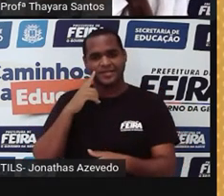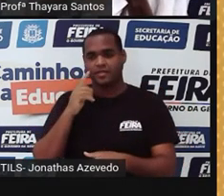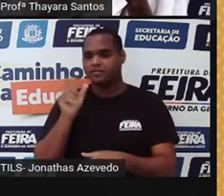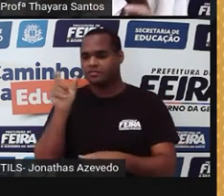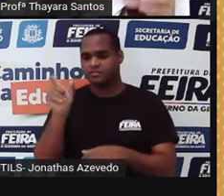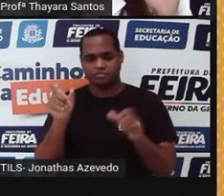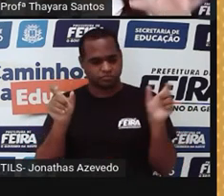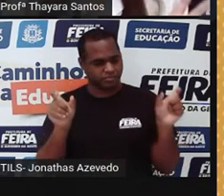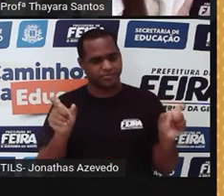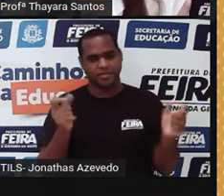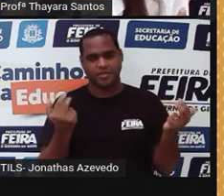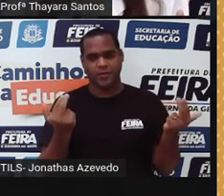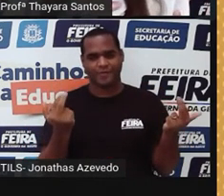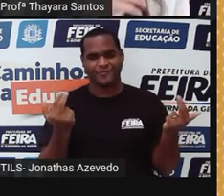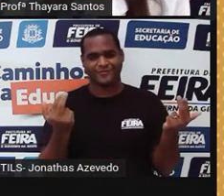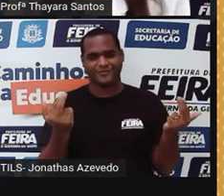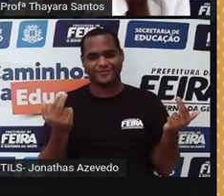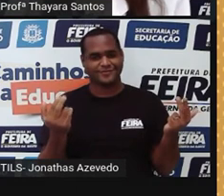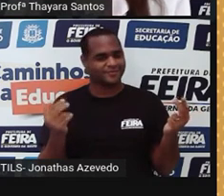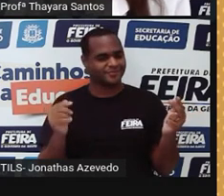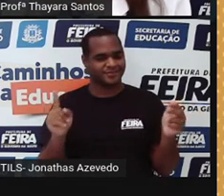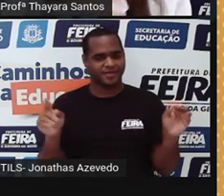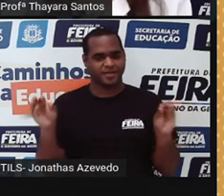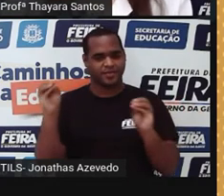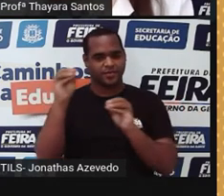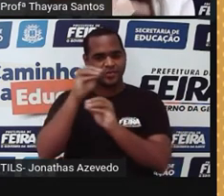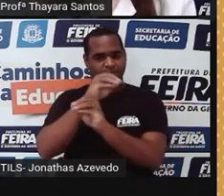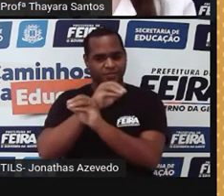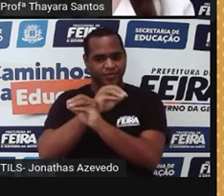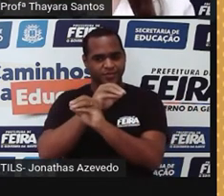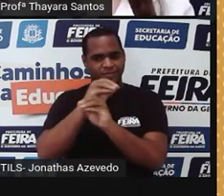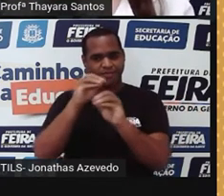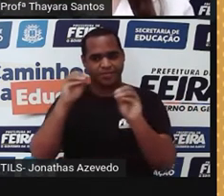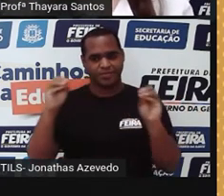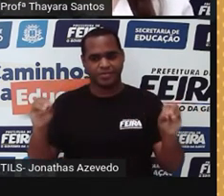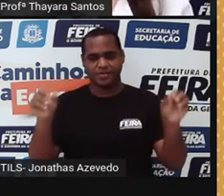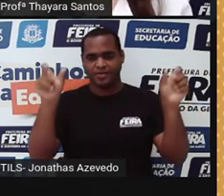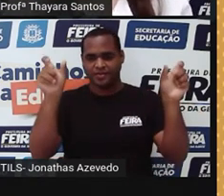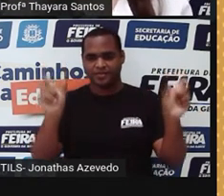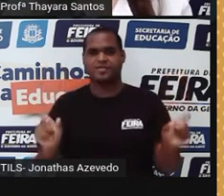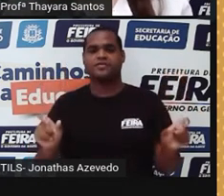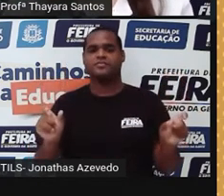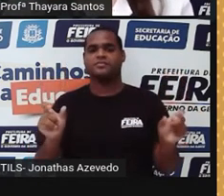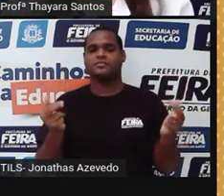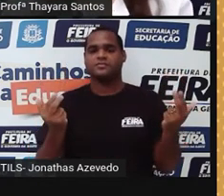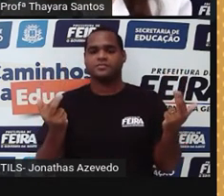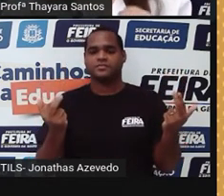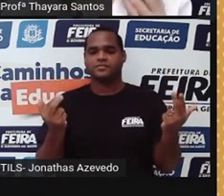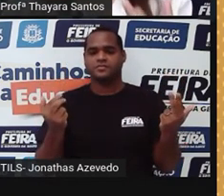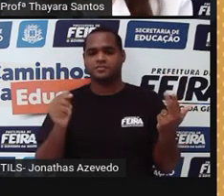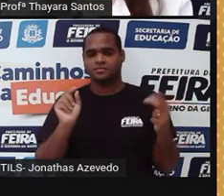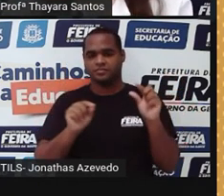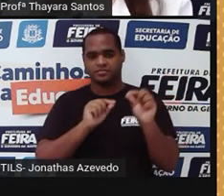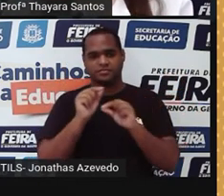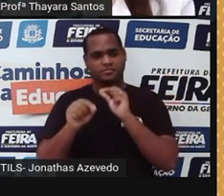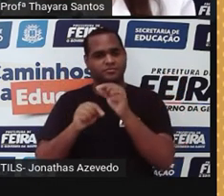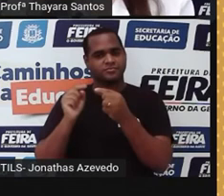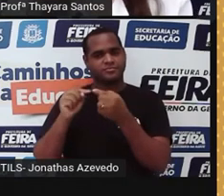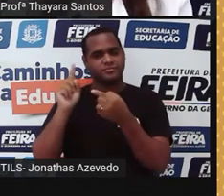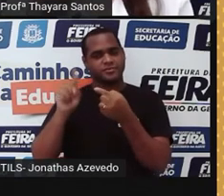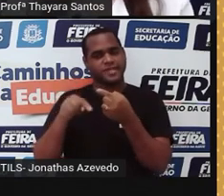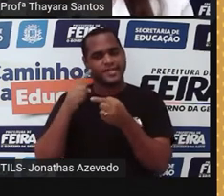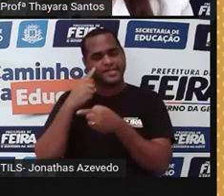numa clonagem, gente pega o indivíduo, utiliza as células dele e faz uma cópia daquele mesmo indivíduo. E qual é o intuito disso?